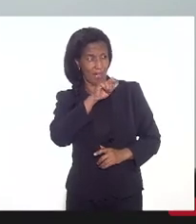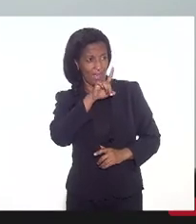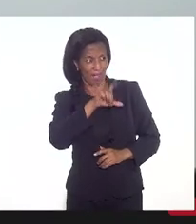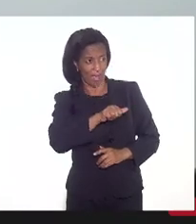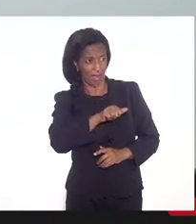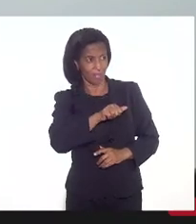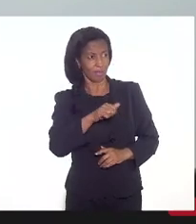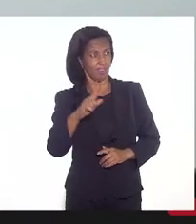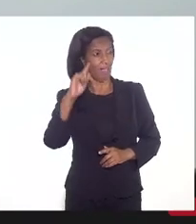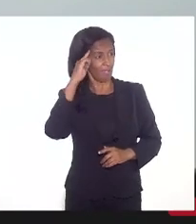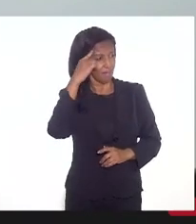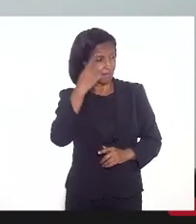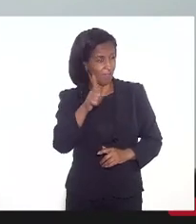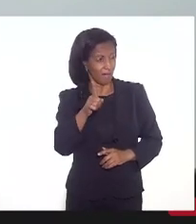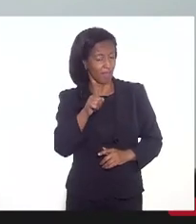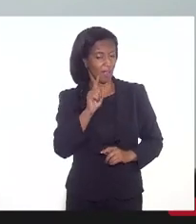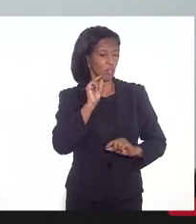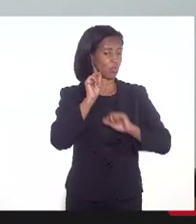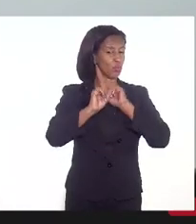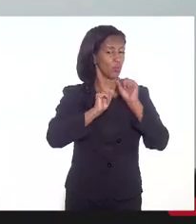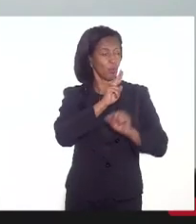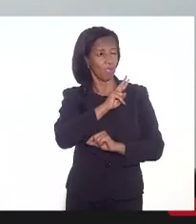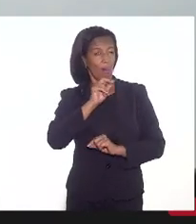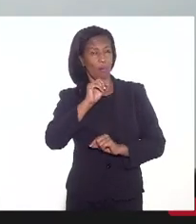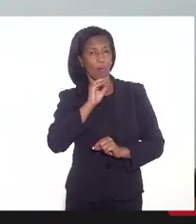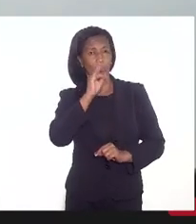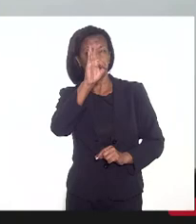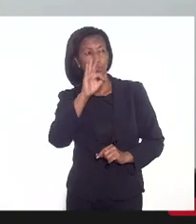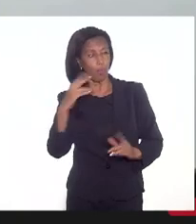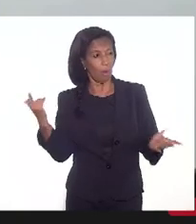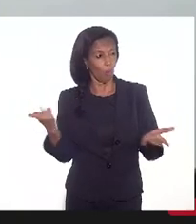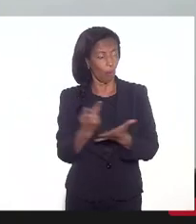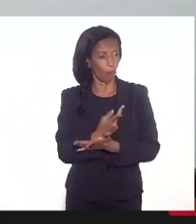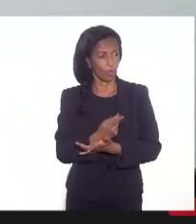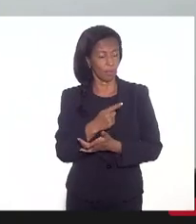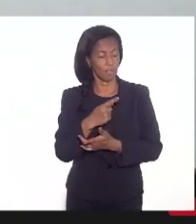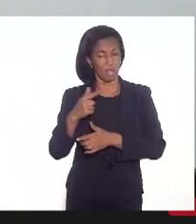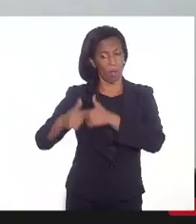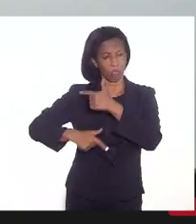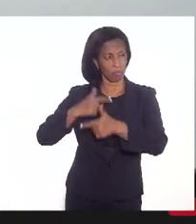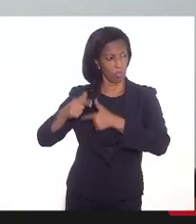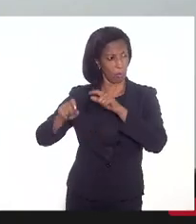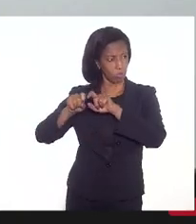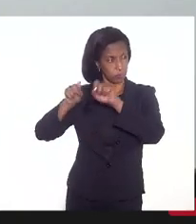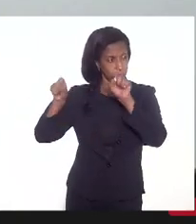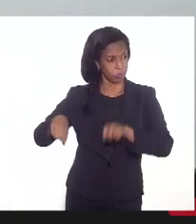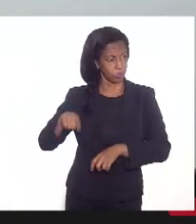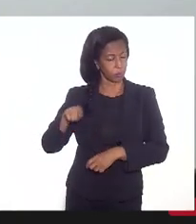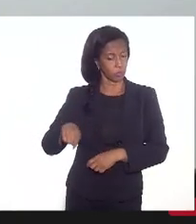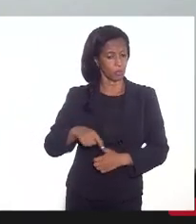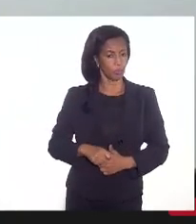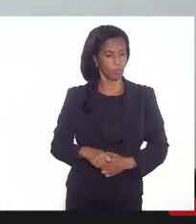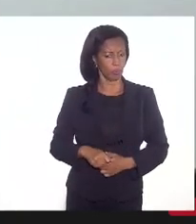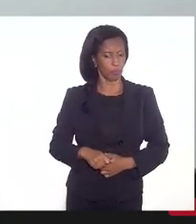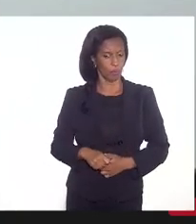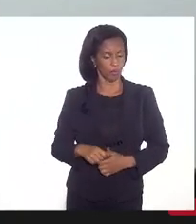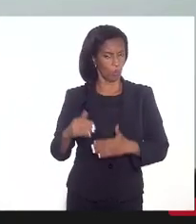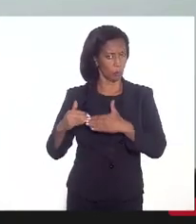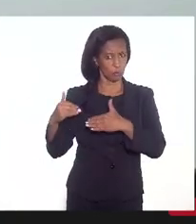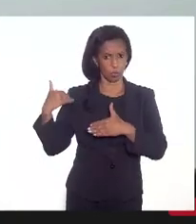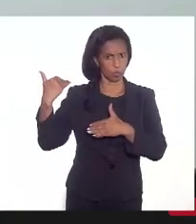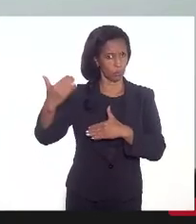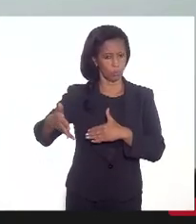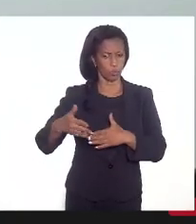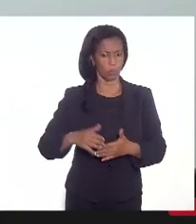a ideia de que o que vier a acontecer em relação aos servidores públicos é doravante, ou